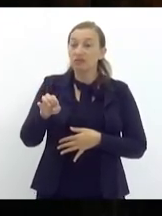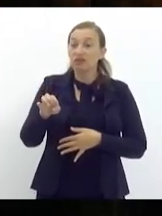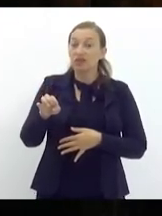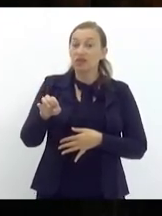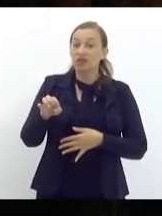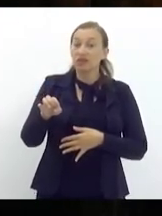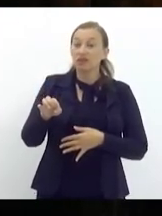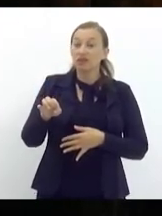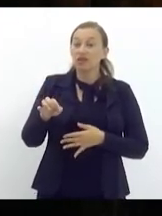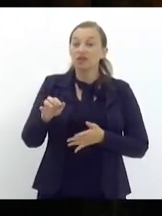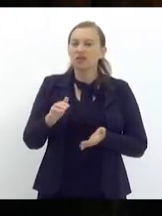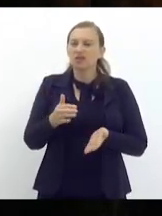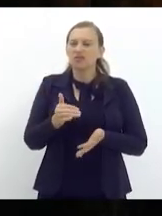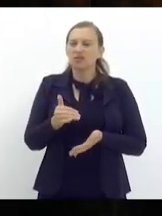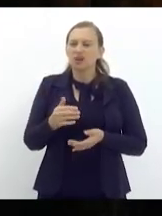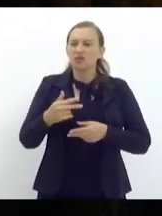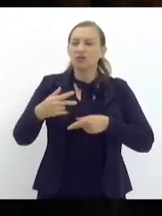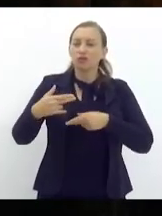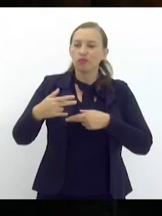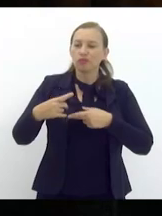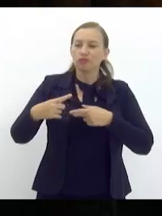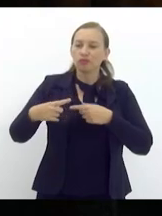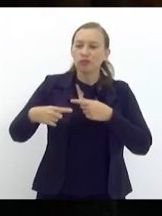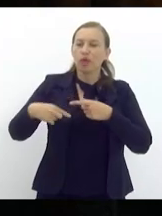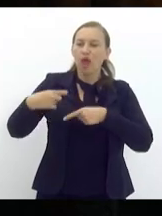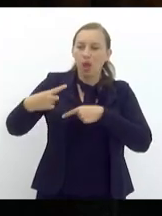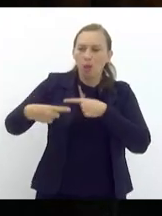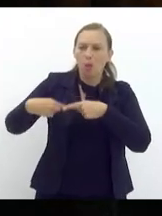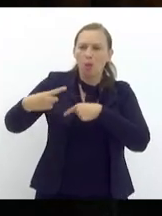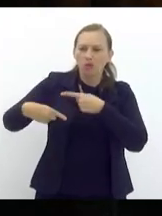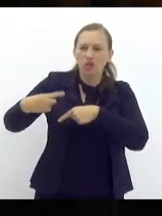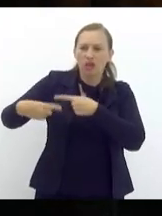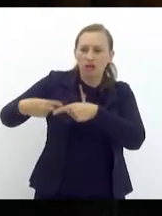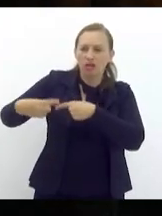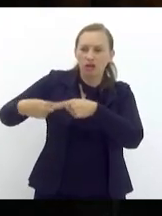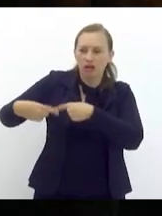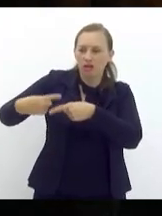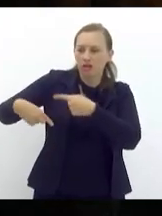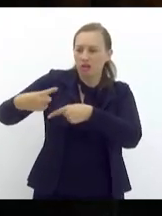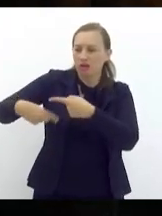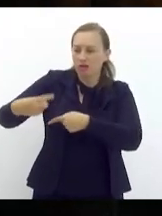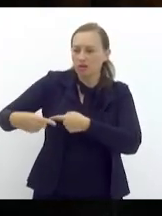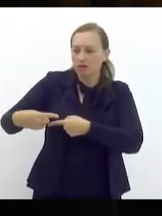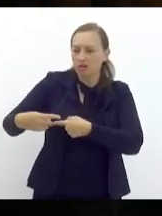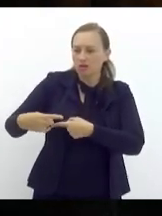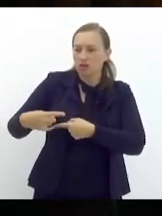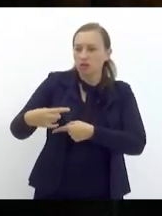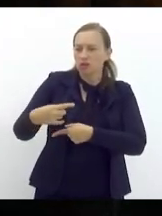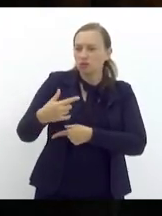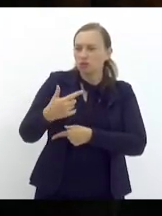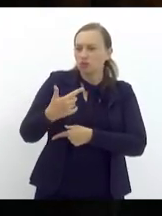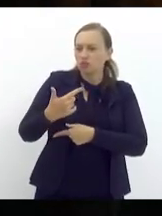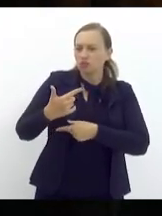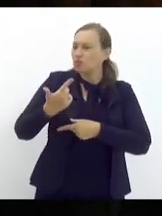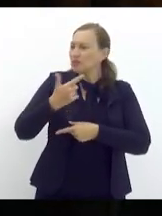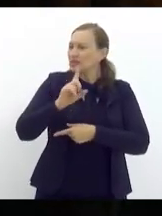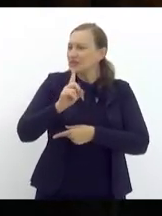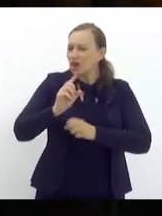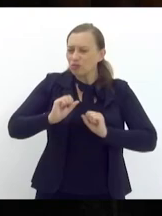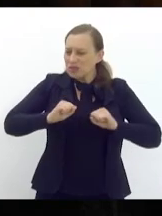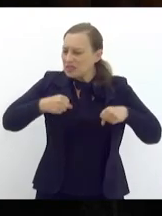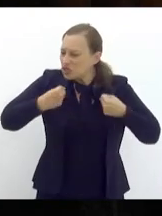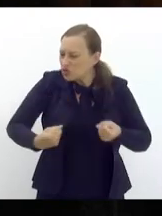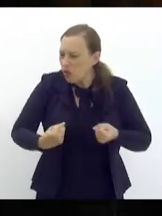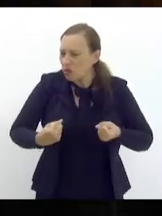e não tem no meu entendimento um empenho de resolver isso